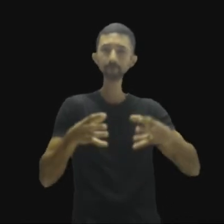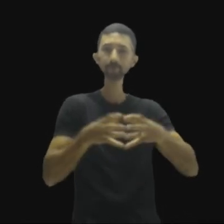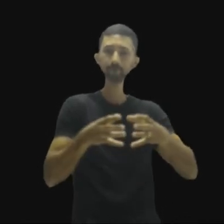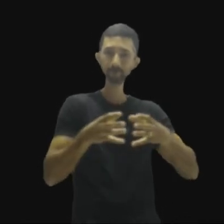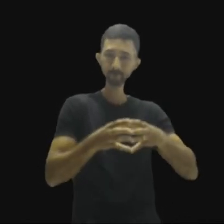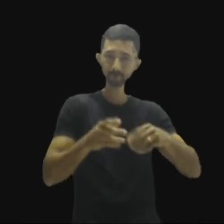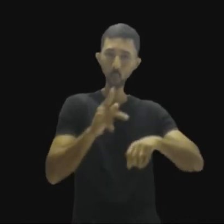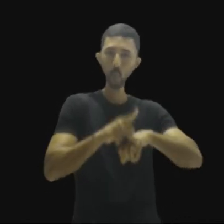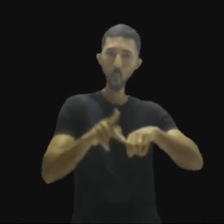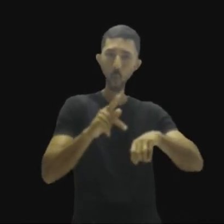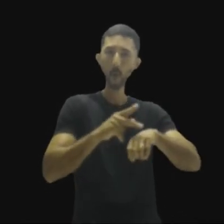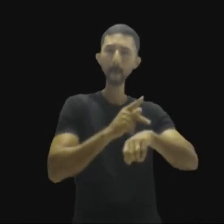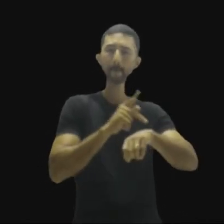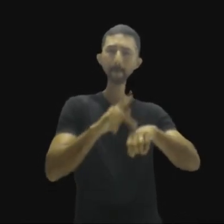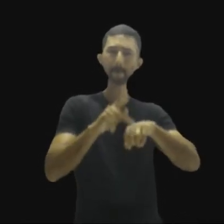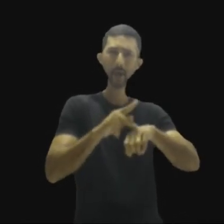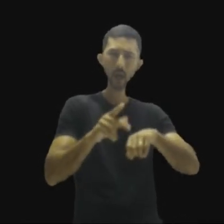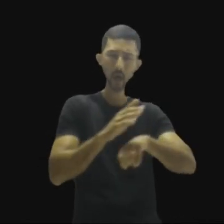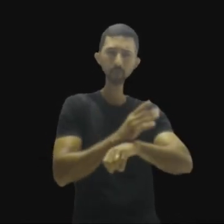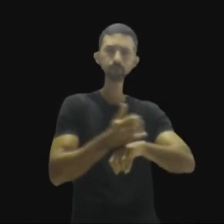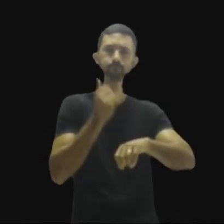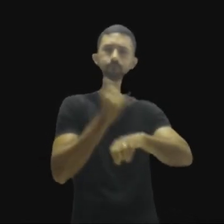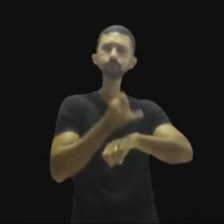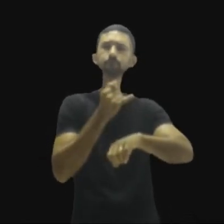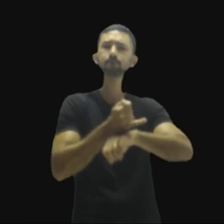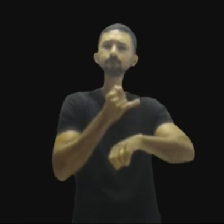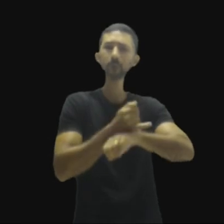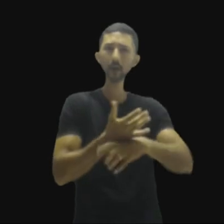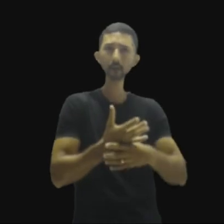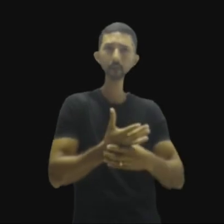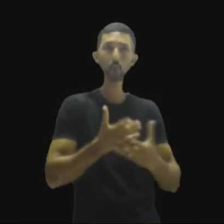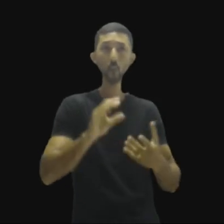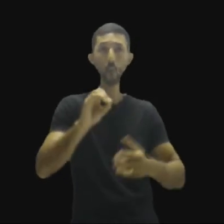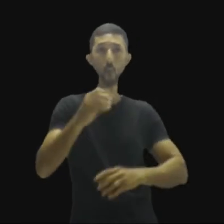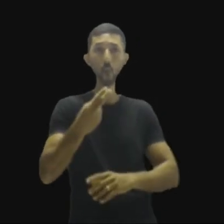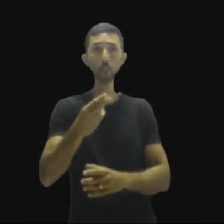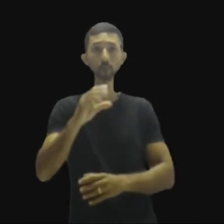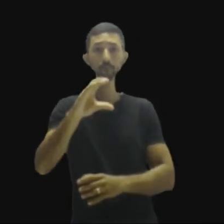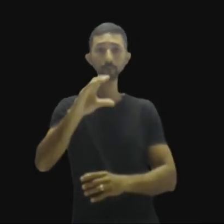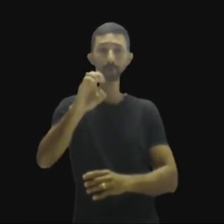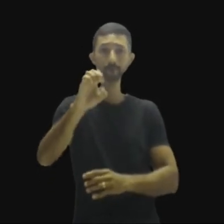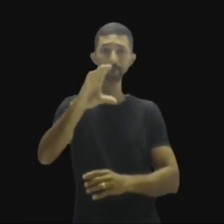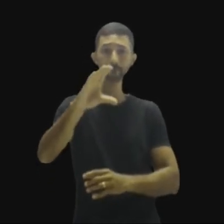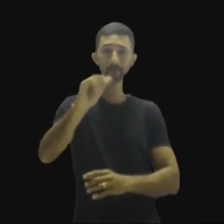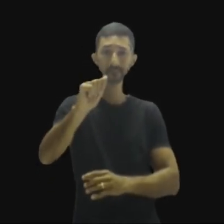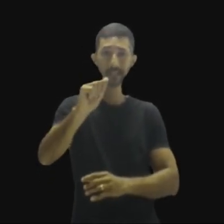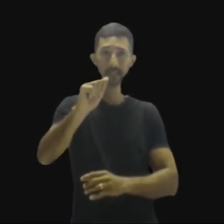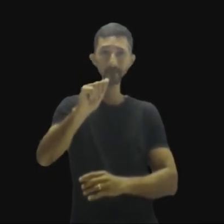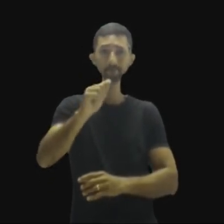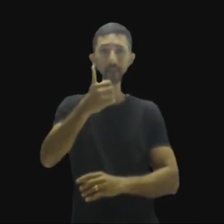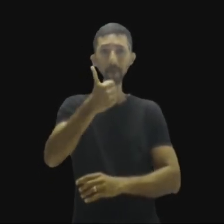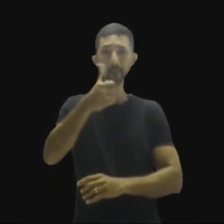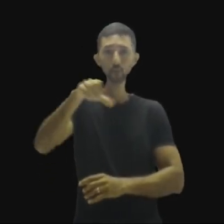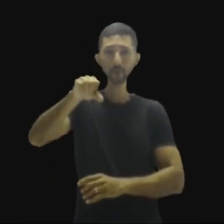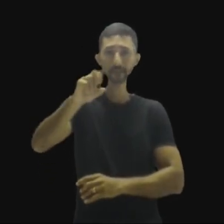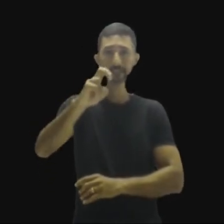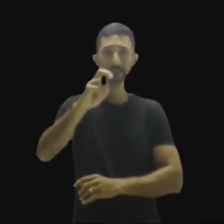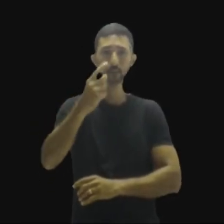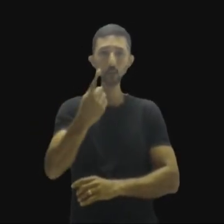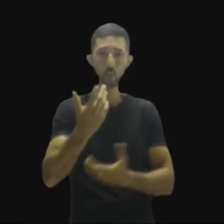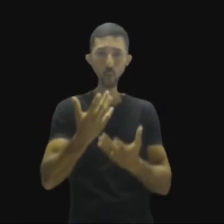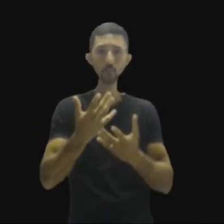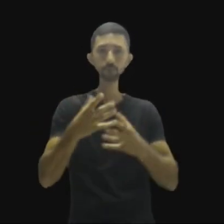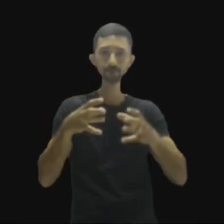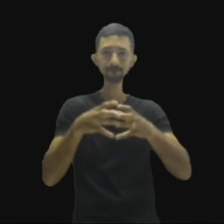Carvão e do Aço, ou simplesmente, seca. Em 1951, os países